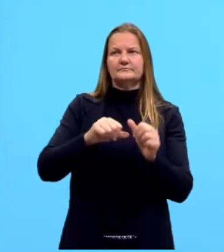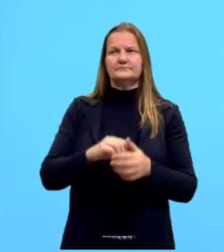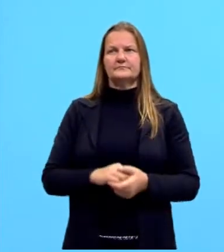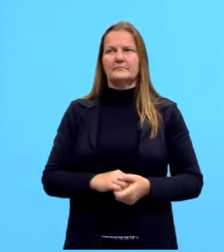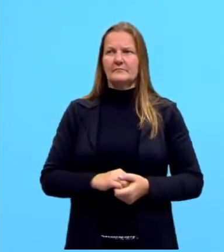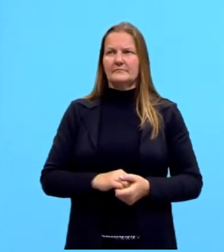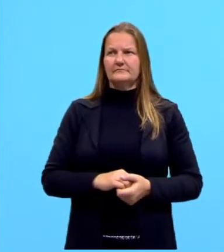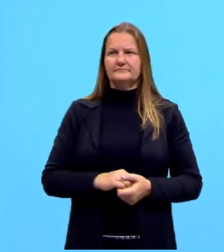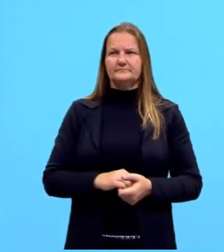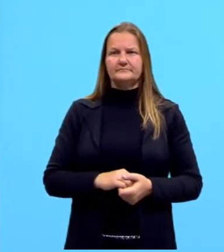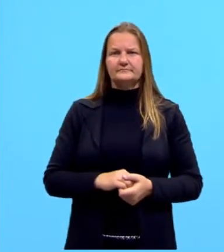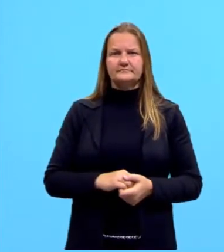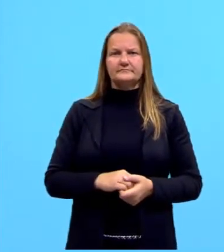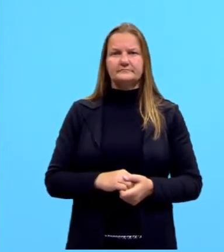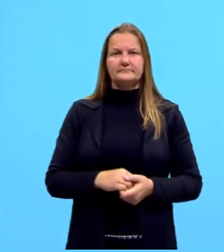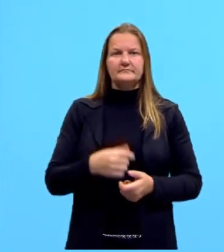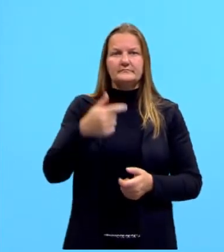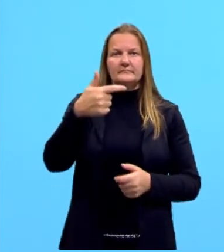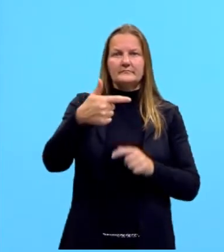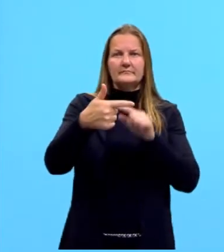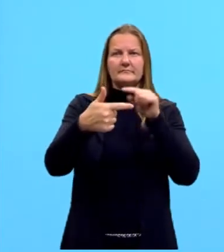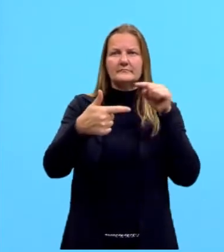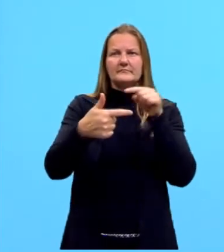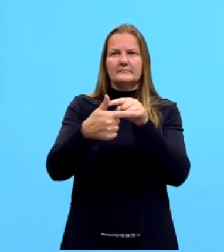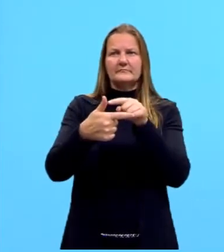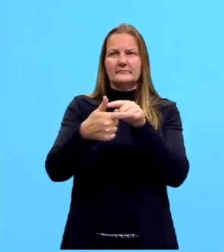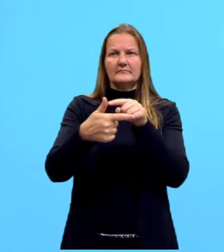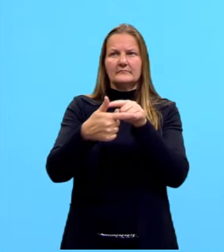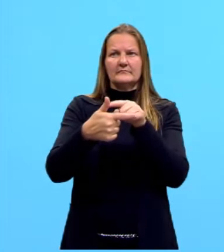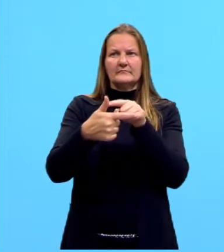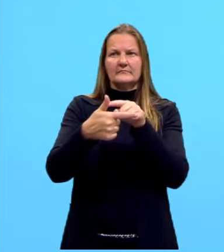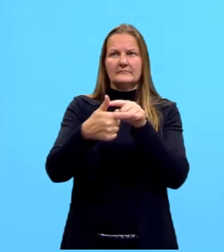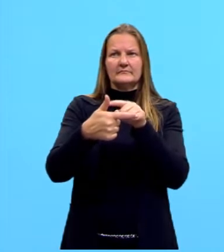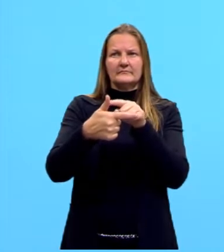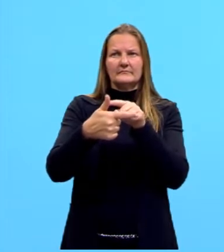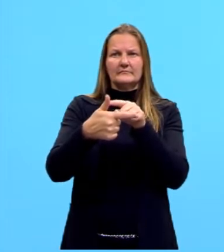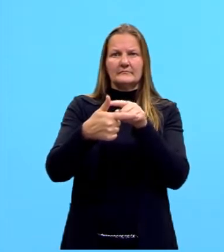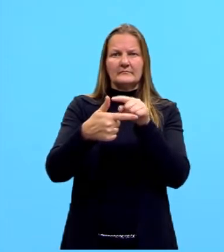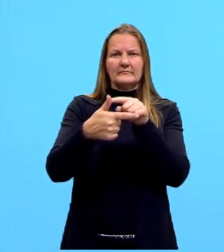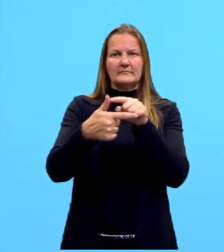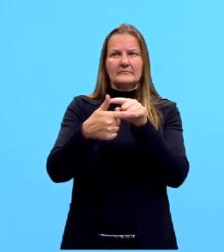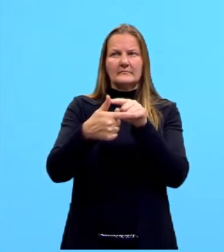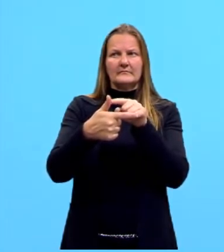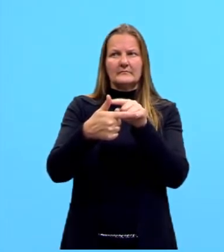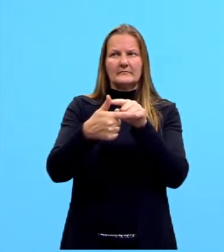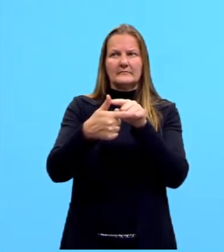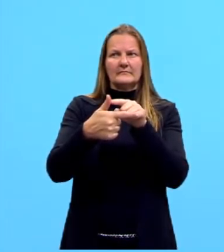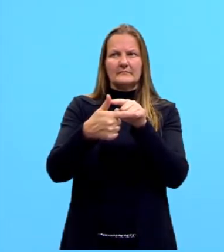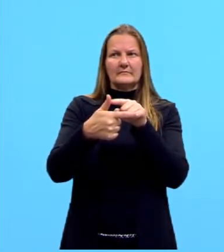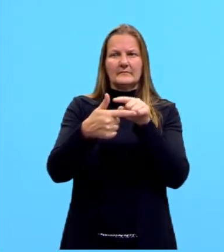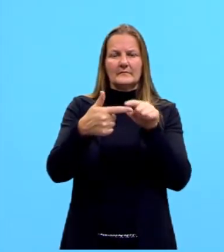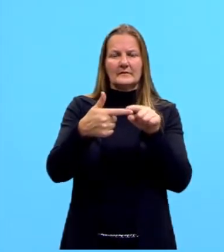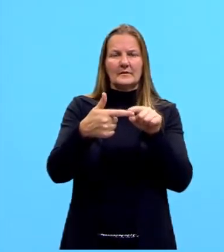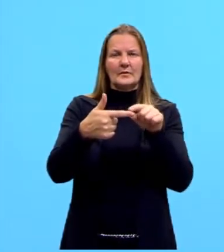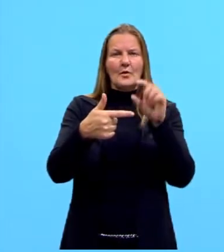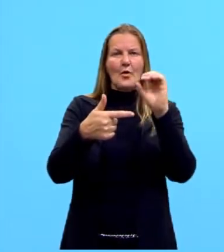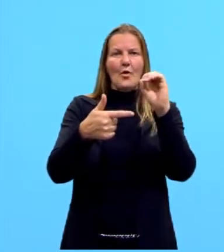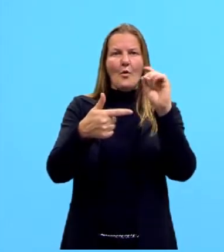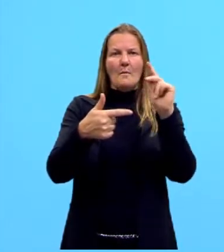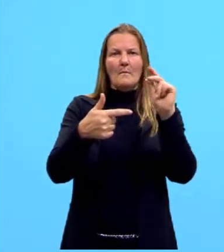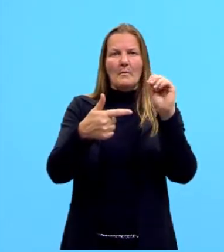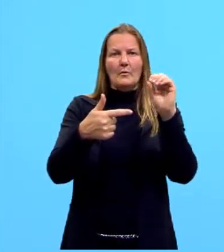vai mudar? Eu estou olhando agora para este outro ângulo aqui, o ângulo beta. Então, eu tenho o cateto